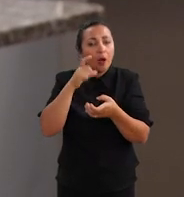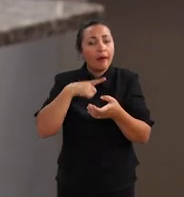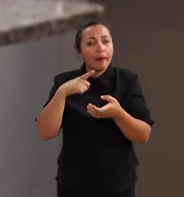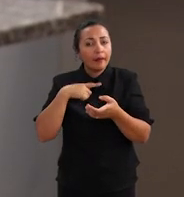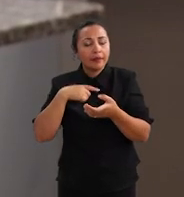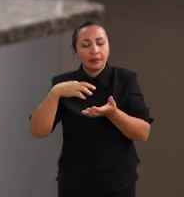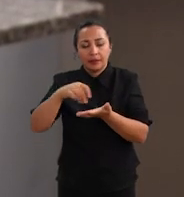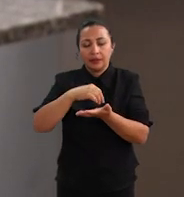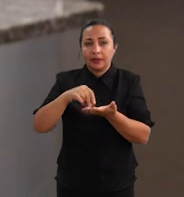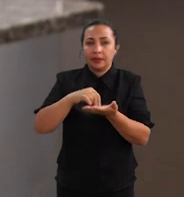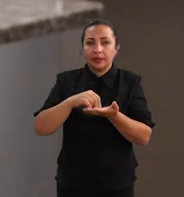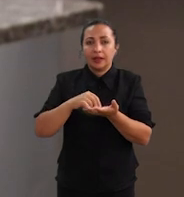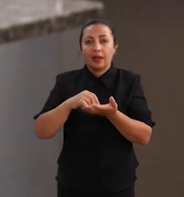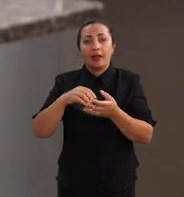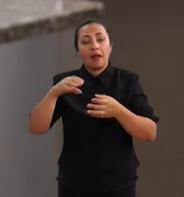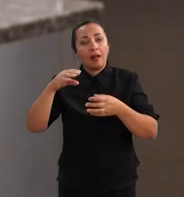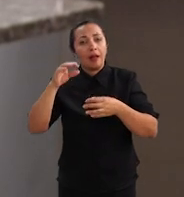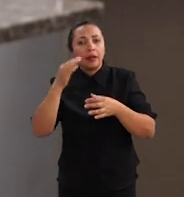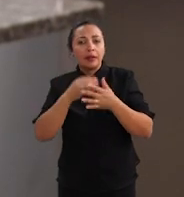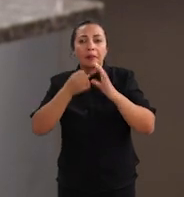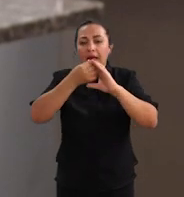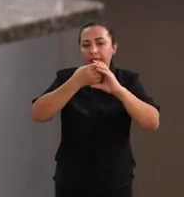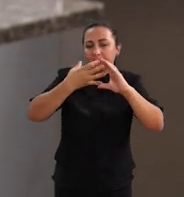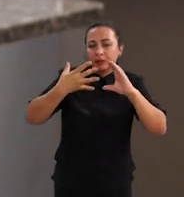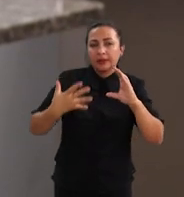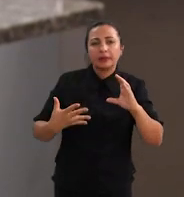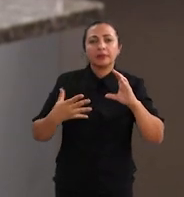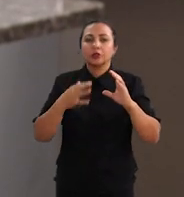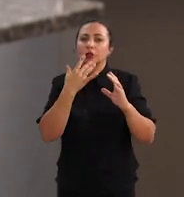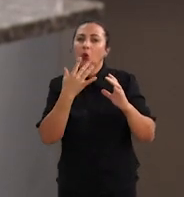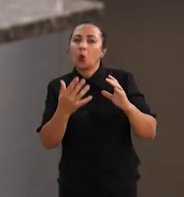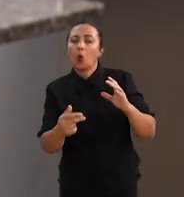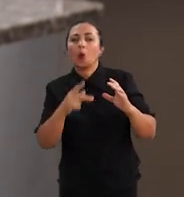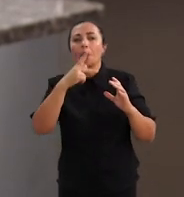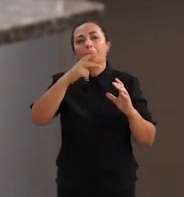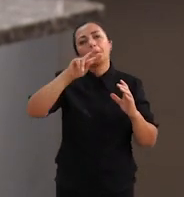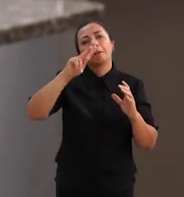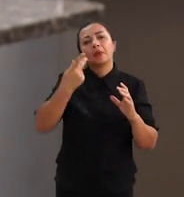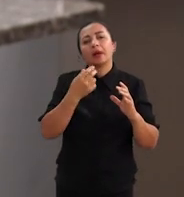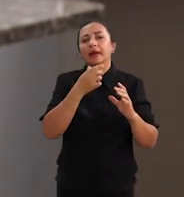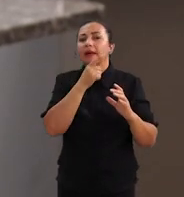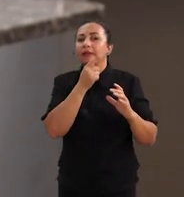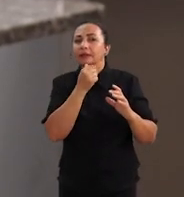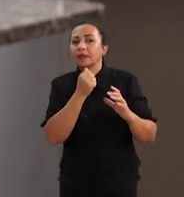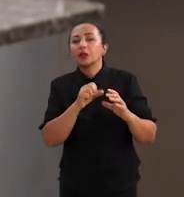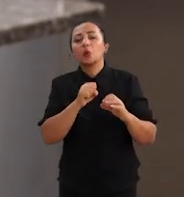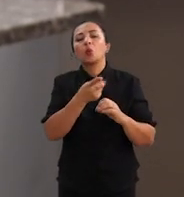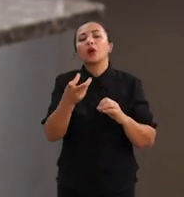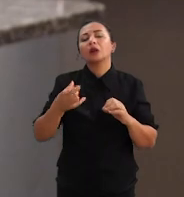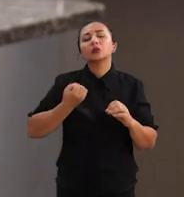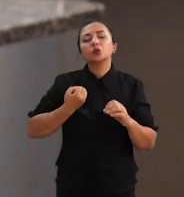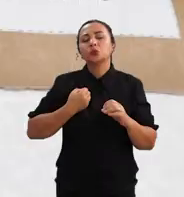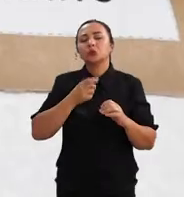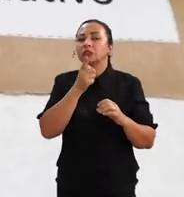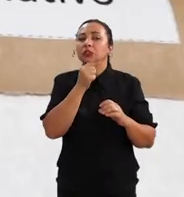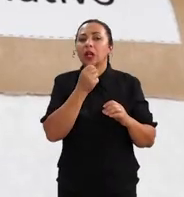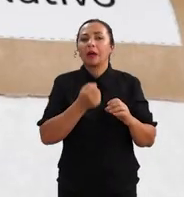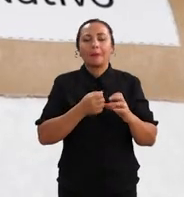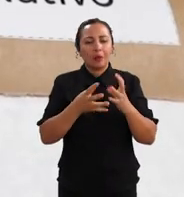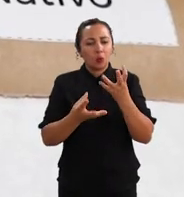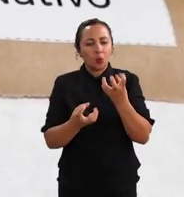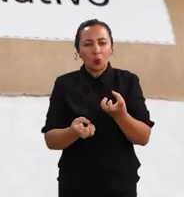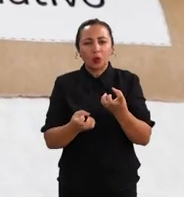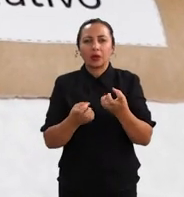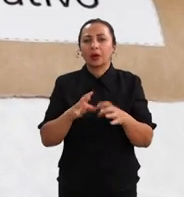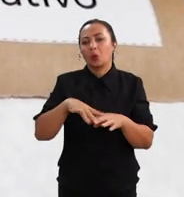né, quais são os elementos químicos que tem aqui, físicos, suas características, pH, umidade, quanto tem de água,